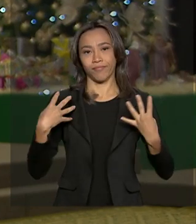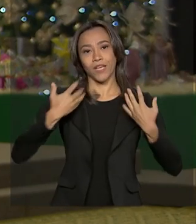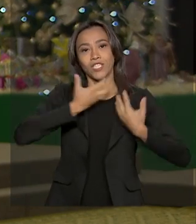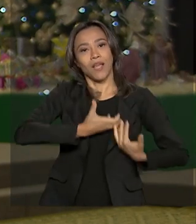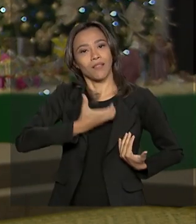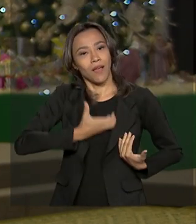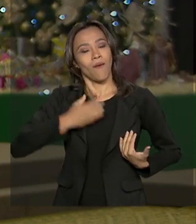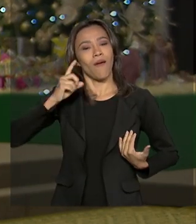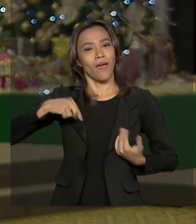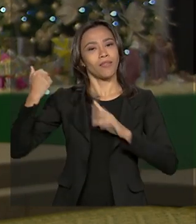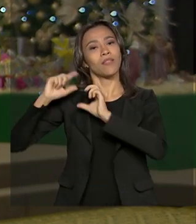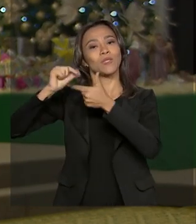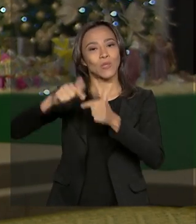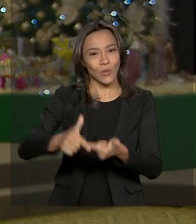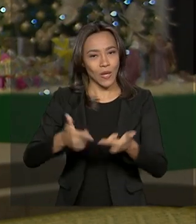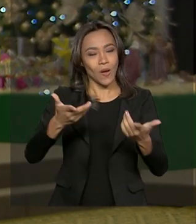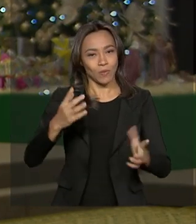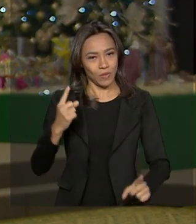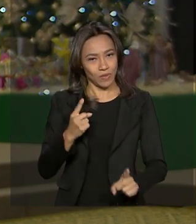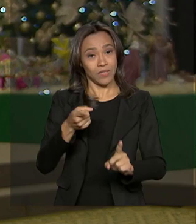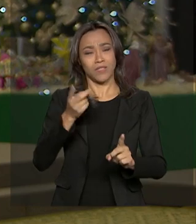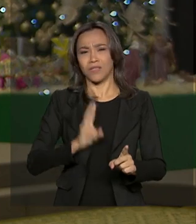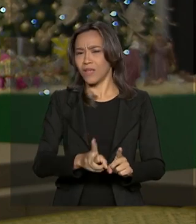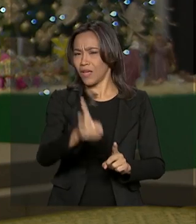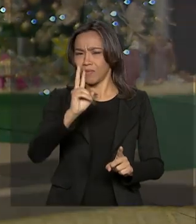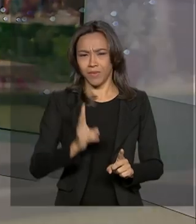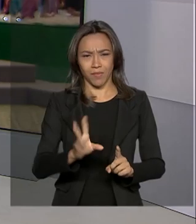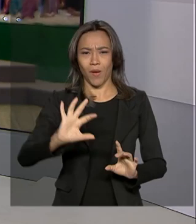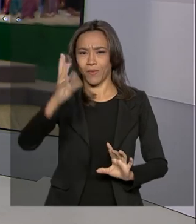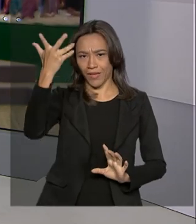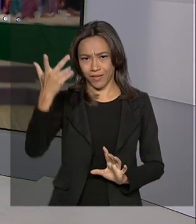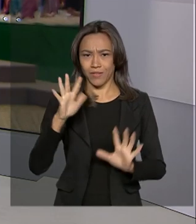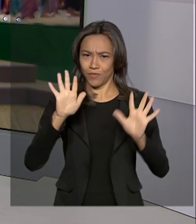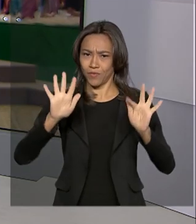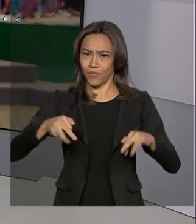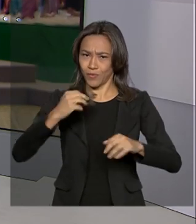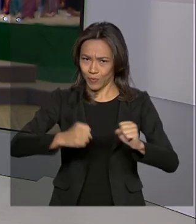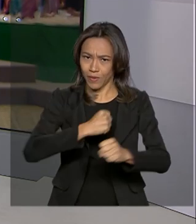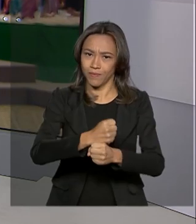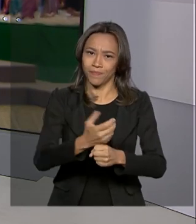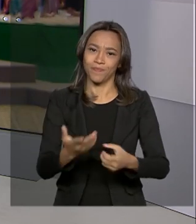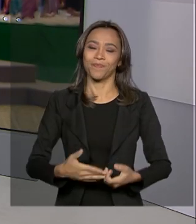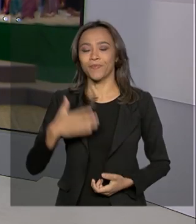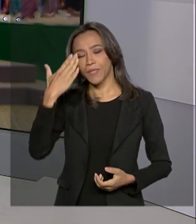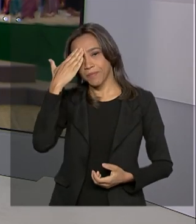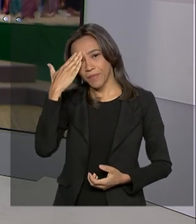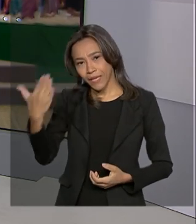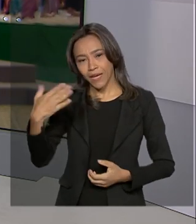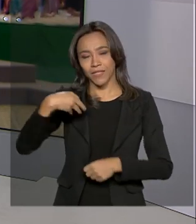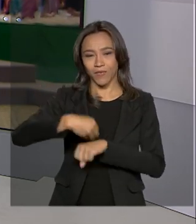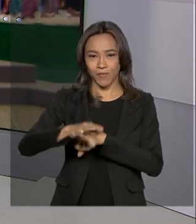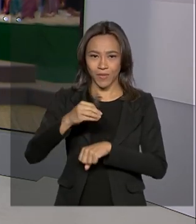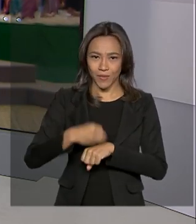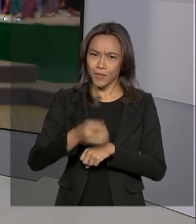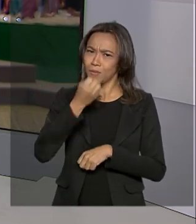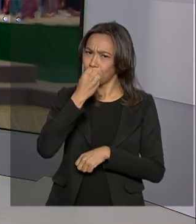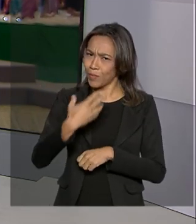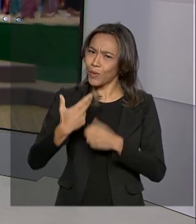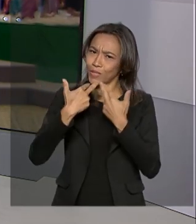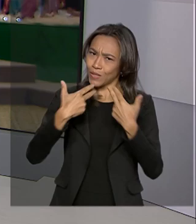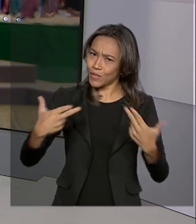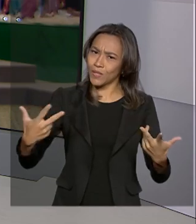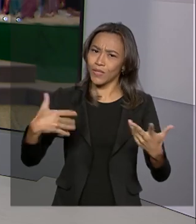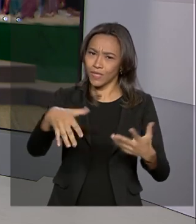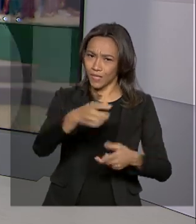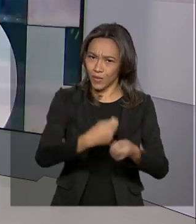evento tradicional que acontece todo fim de ano. Roberto. Ótimo, Luciana. Obrigado aí pelas informações e que boas notícias para a economia,